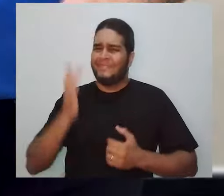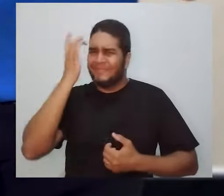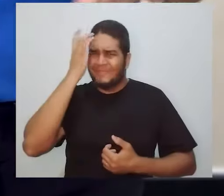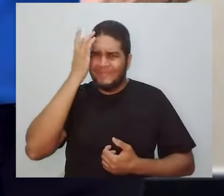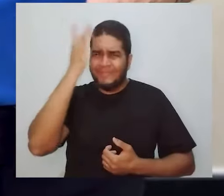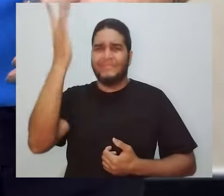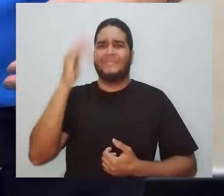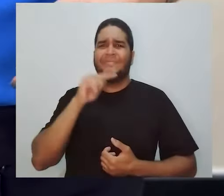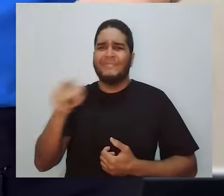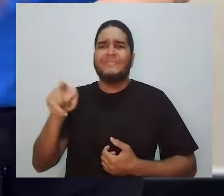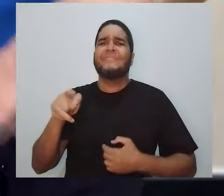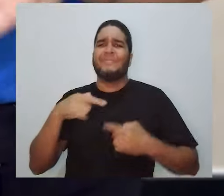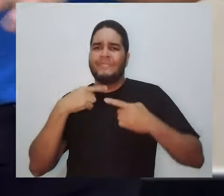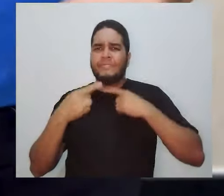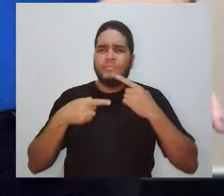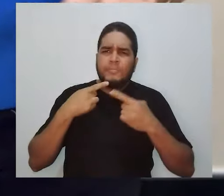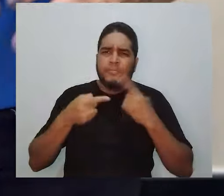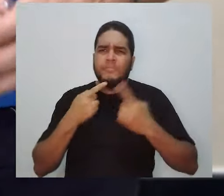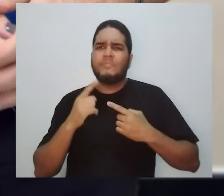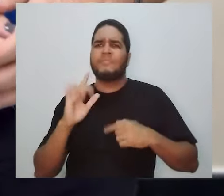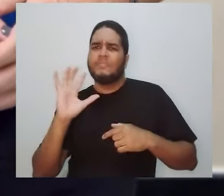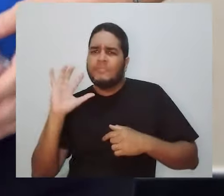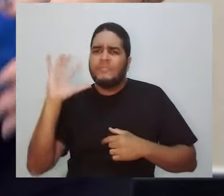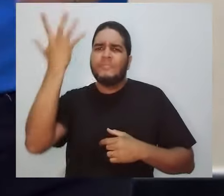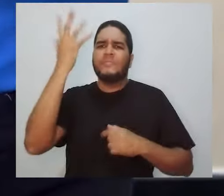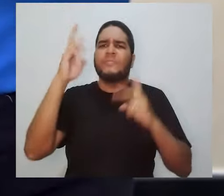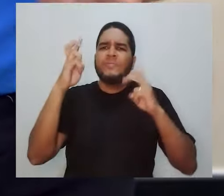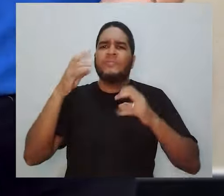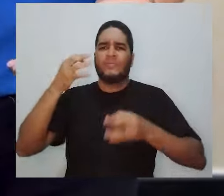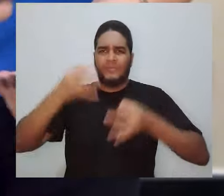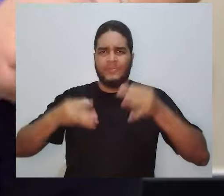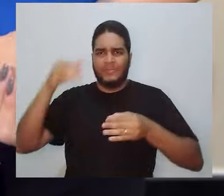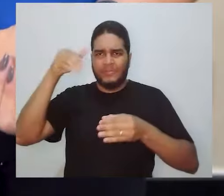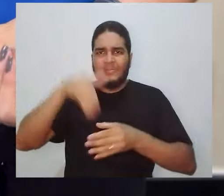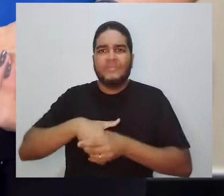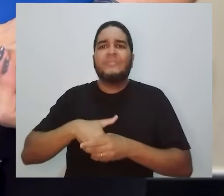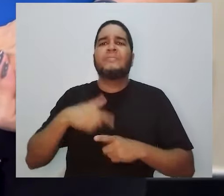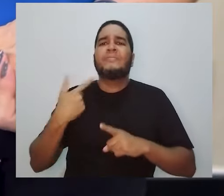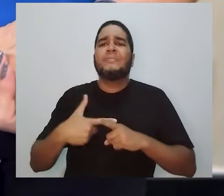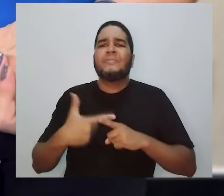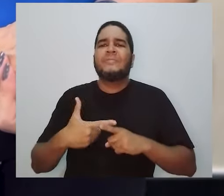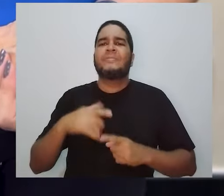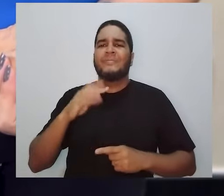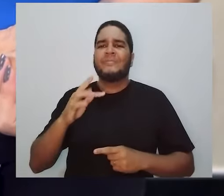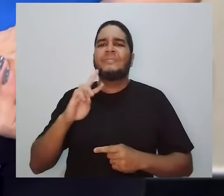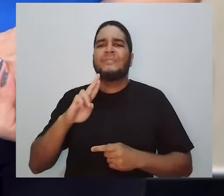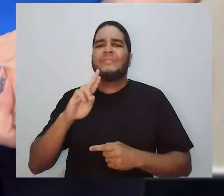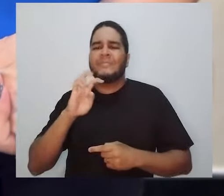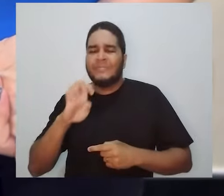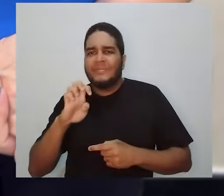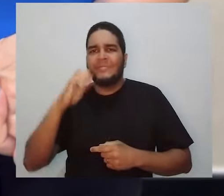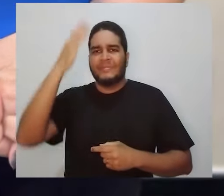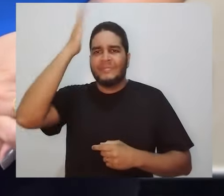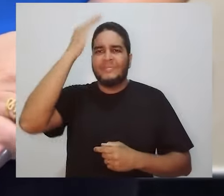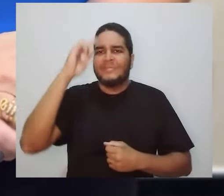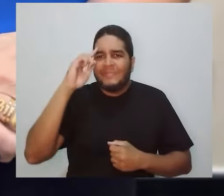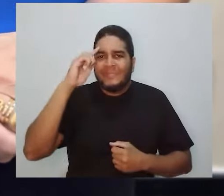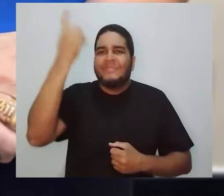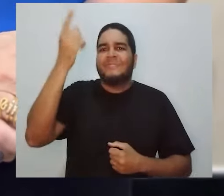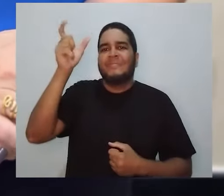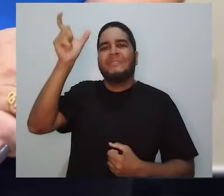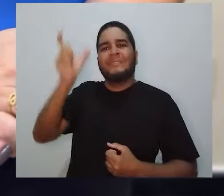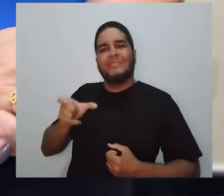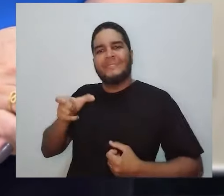Mulher de blusa azul de frente para a câmera. Ao fundo, plantas e vegetações visíveis por vidro transparente com porção de céu azul. Regional